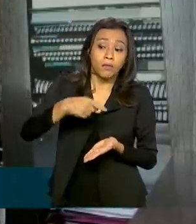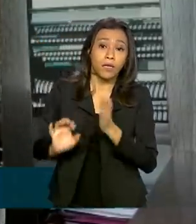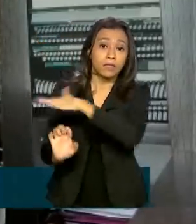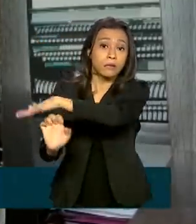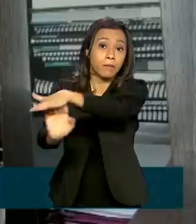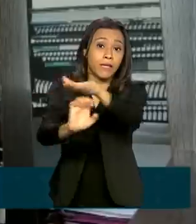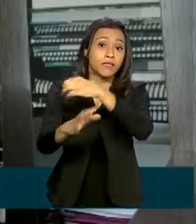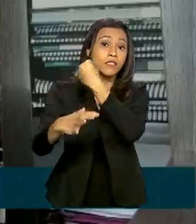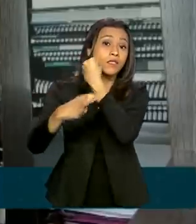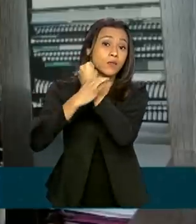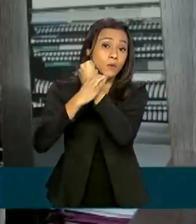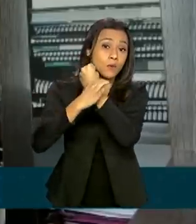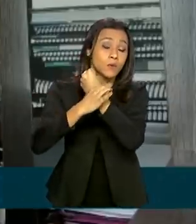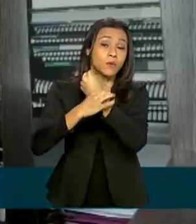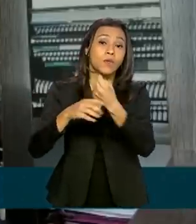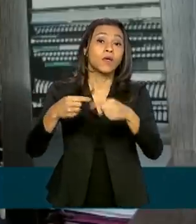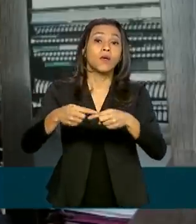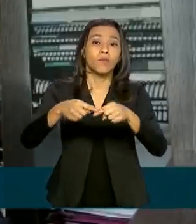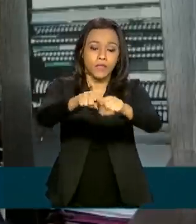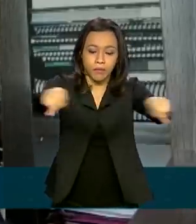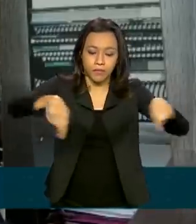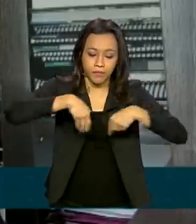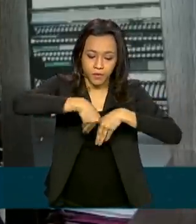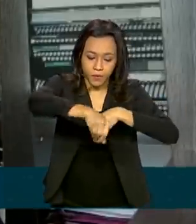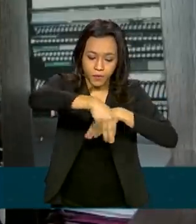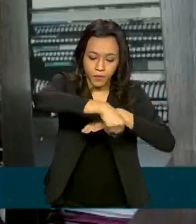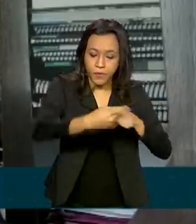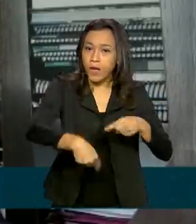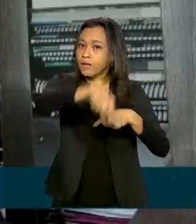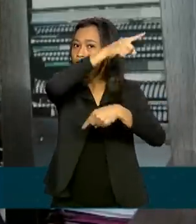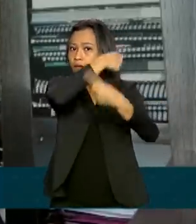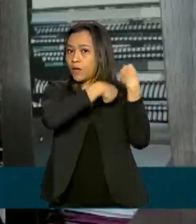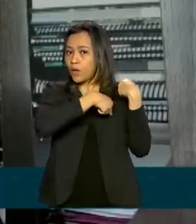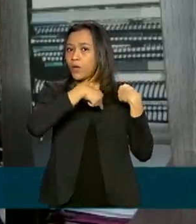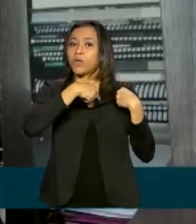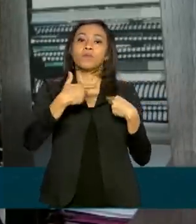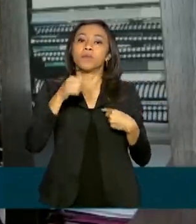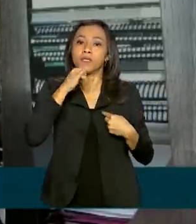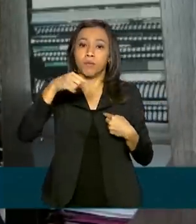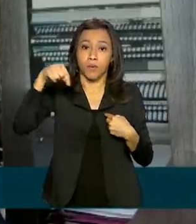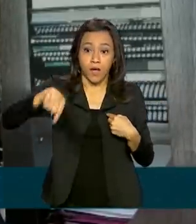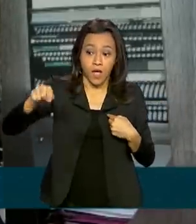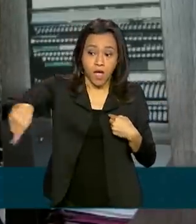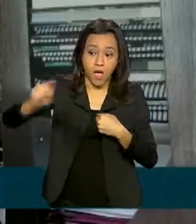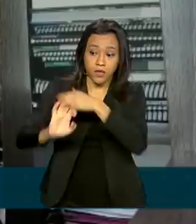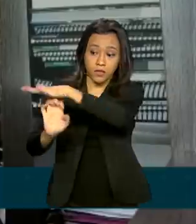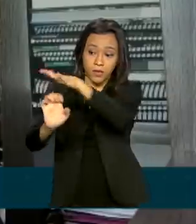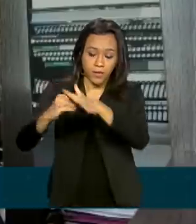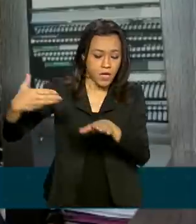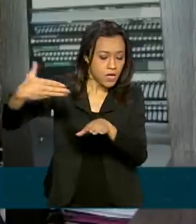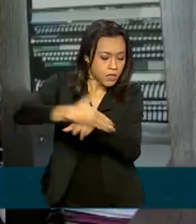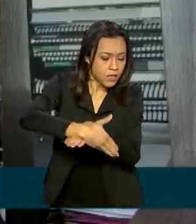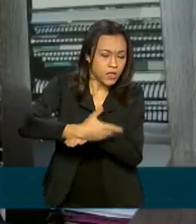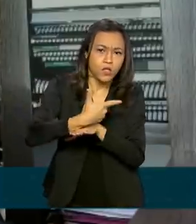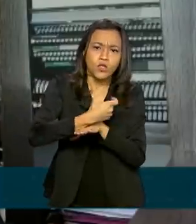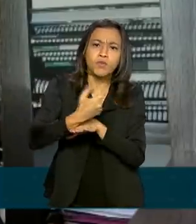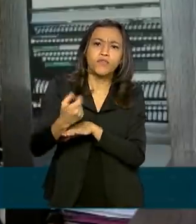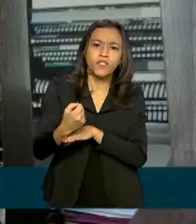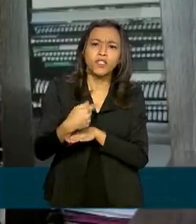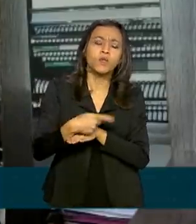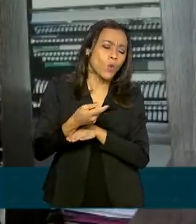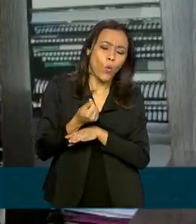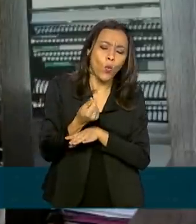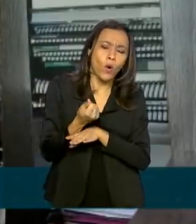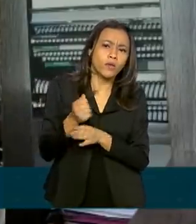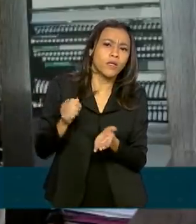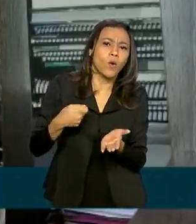relação às safras anteriores. Então, por exemplo, em 2020, o produtor acessando esse aplicativo, ele verifica as taxas que foram